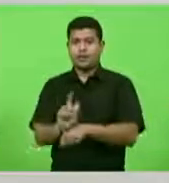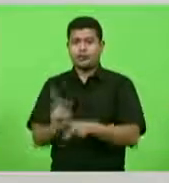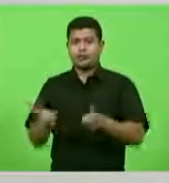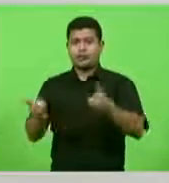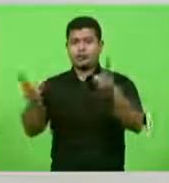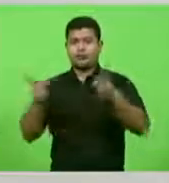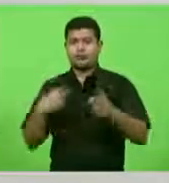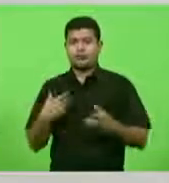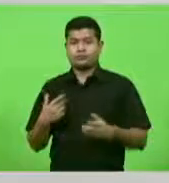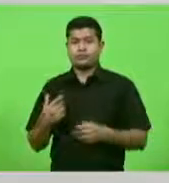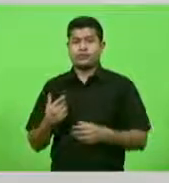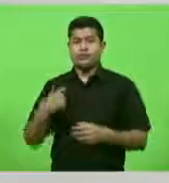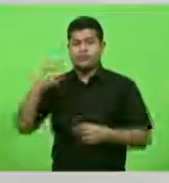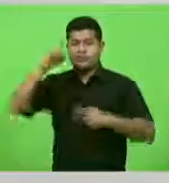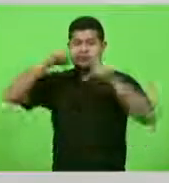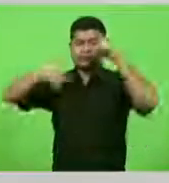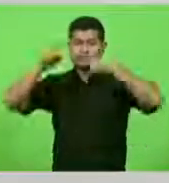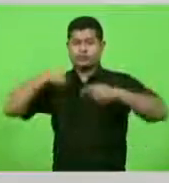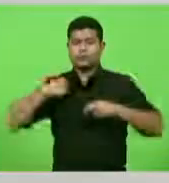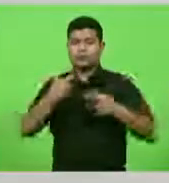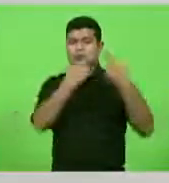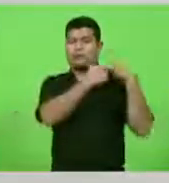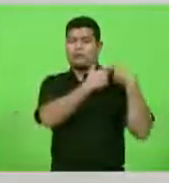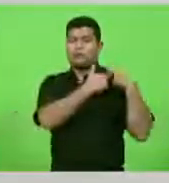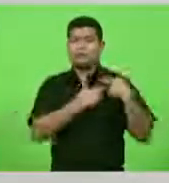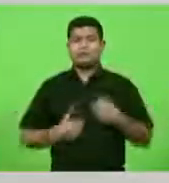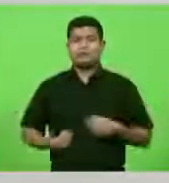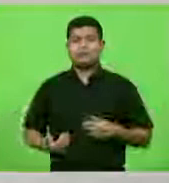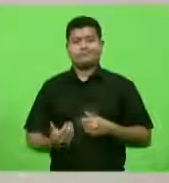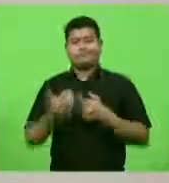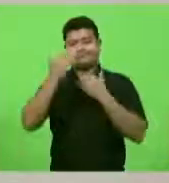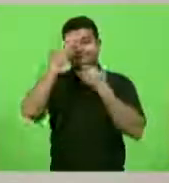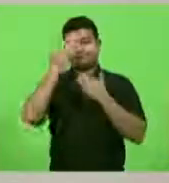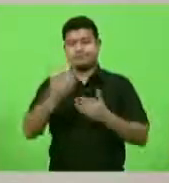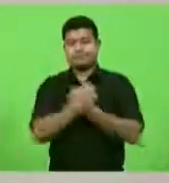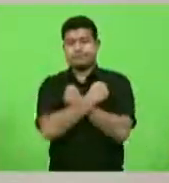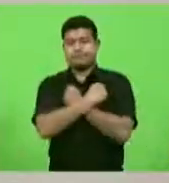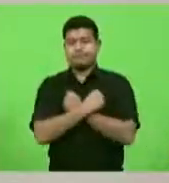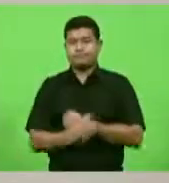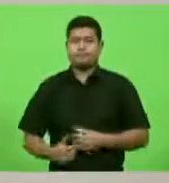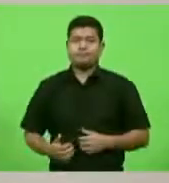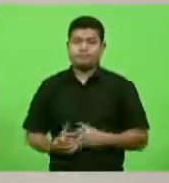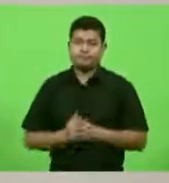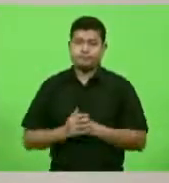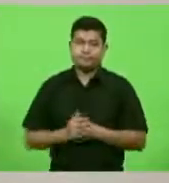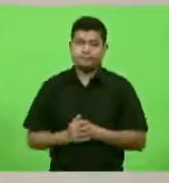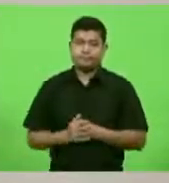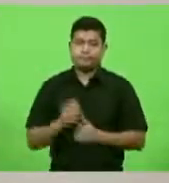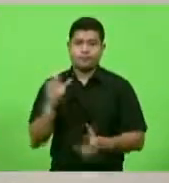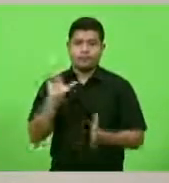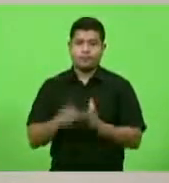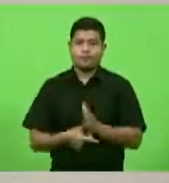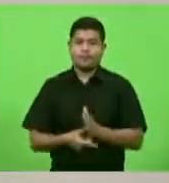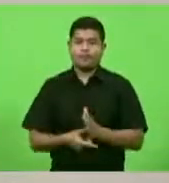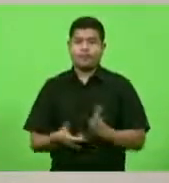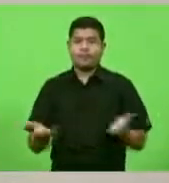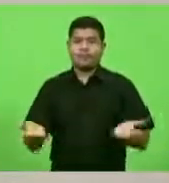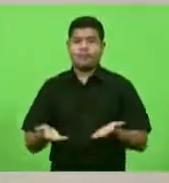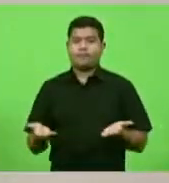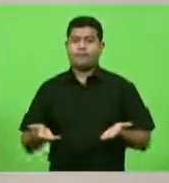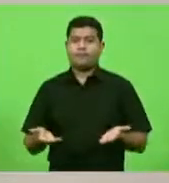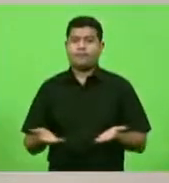dirigindo o nosso Estado, com muita responsabilidade. Meu grande abraço a todos. Muito obrigado, deputado. Próximo, escrito, é Fernando